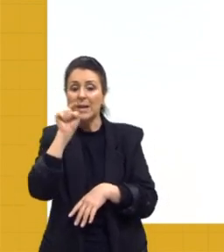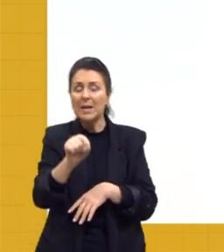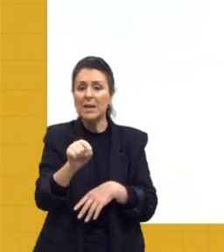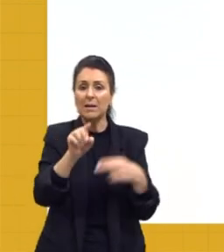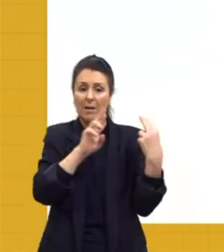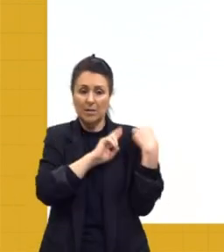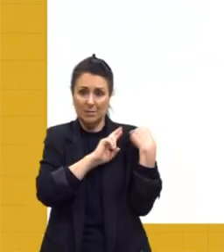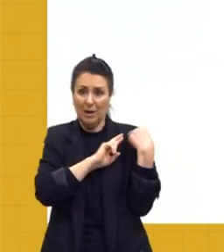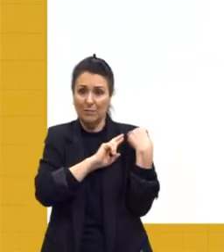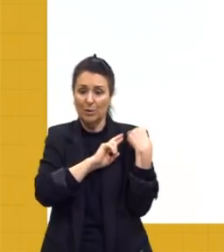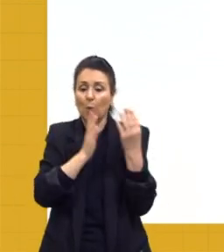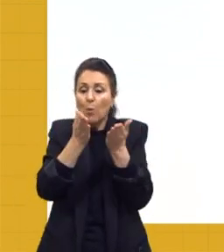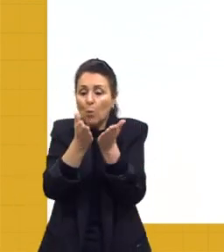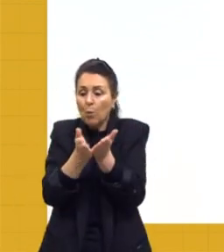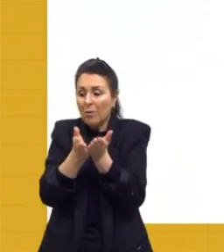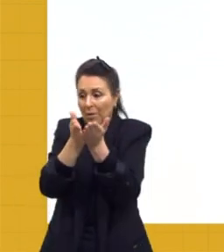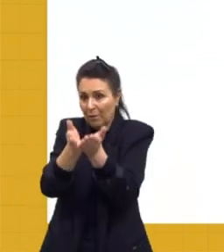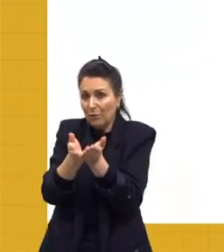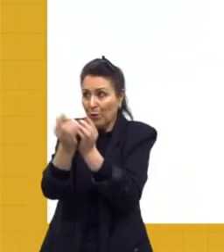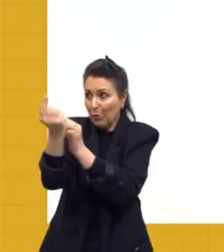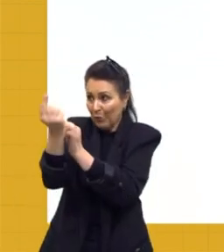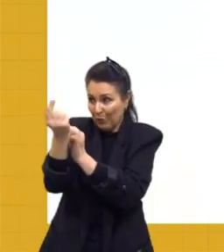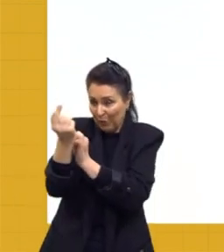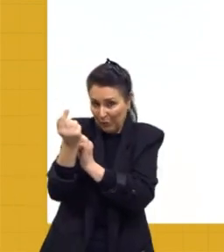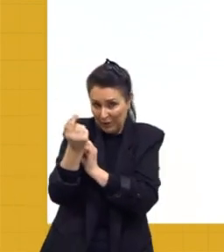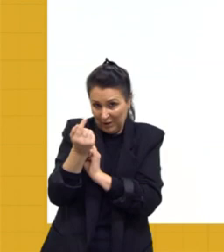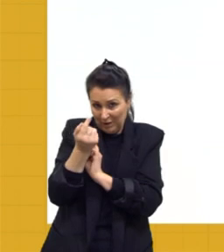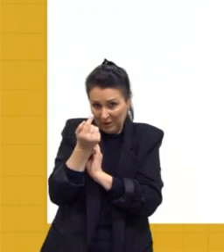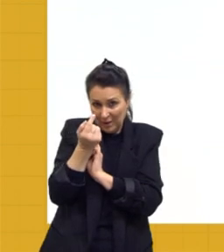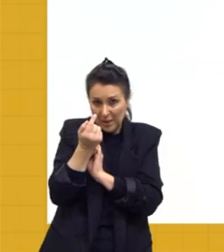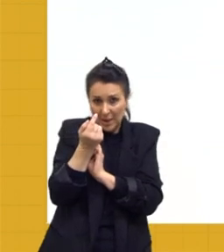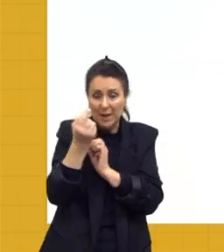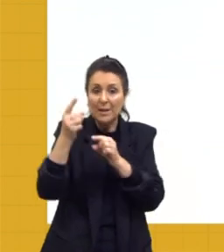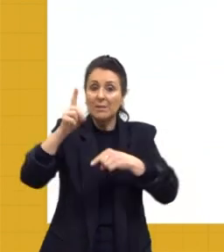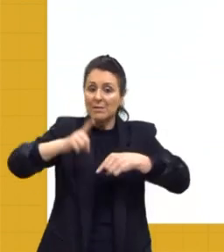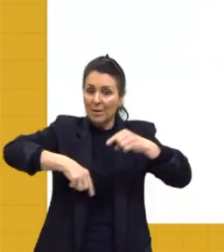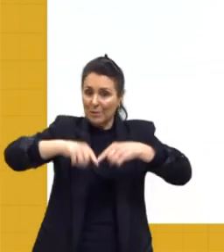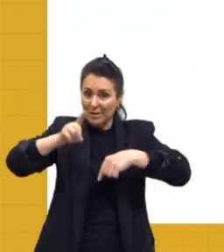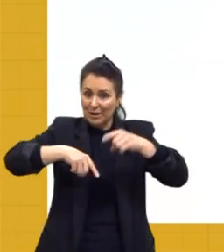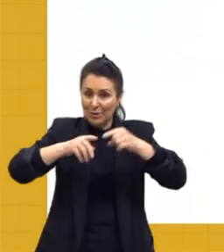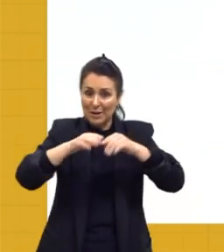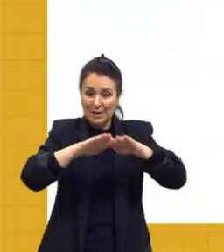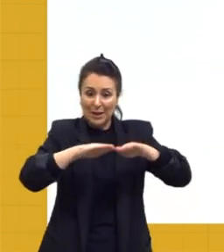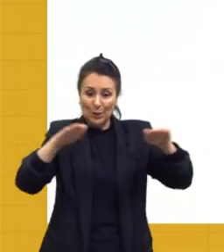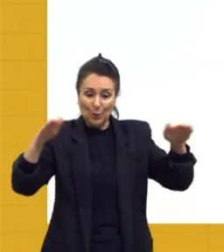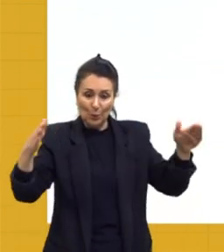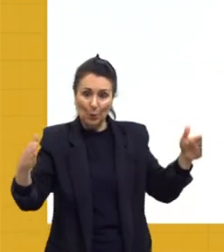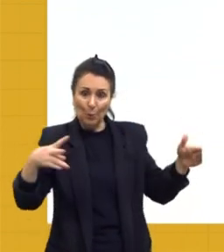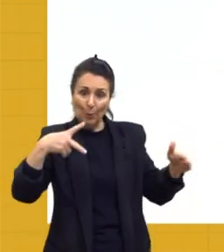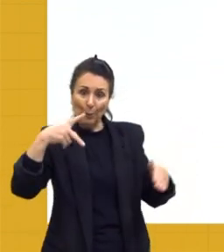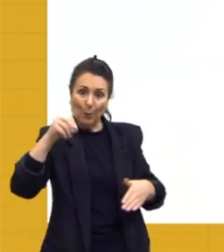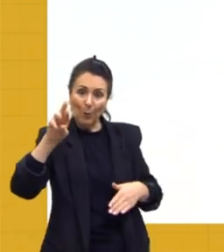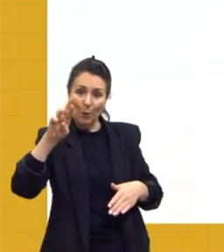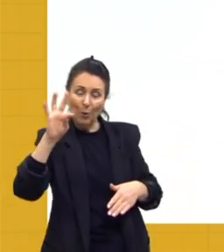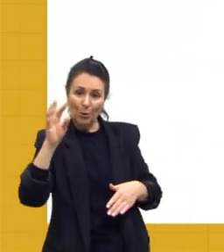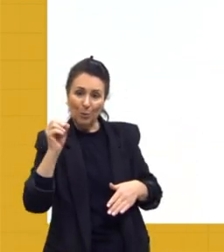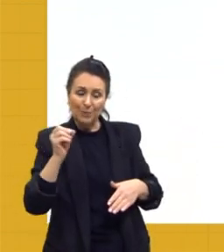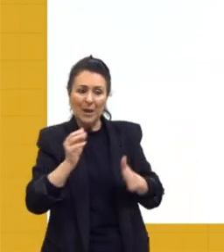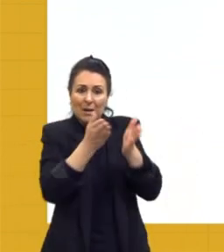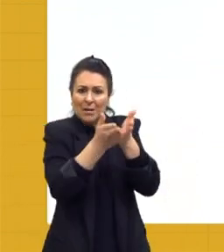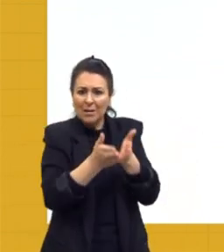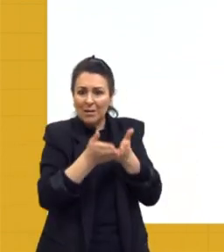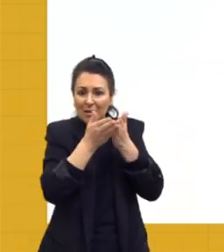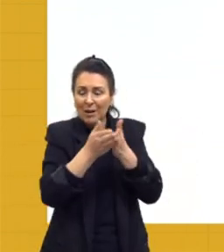os navios, e ele levava as mercadorias, eu trazia as mercadorias para o porto. E esses jangadeiros, eles